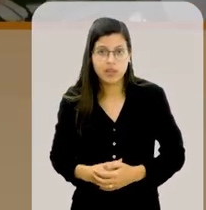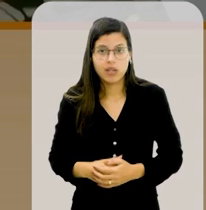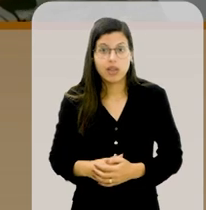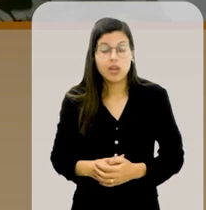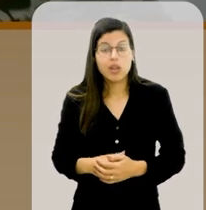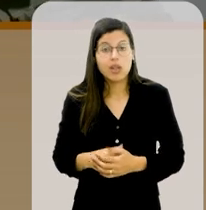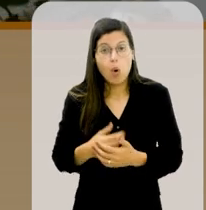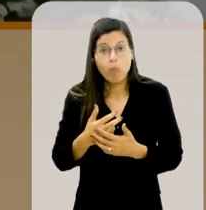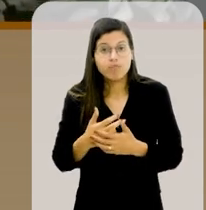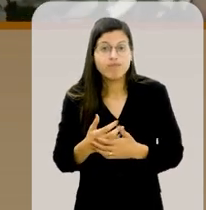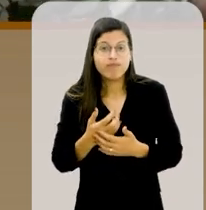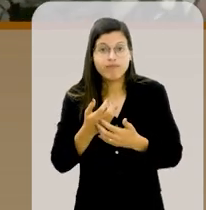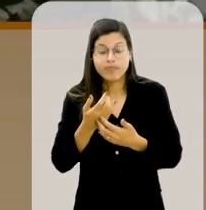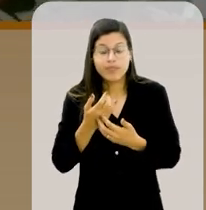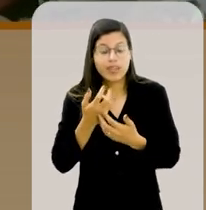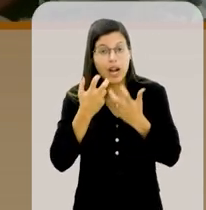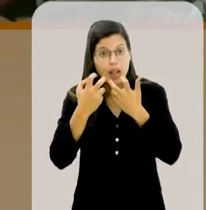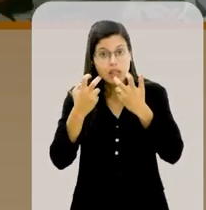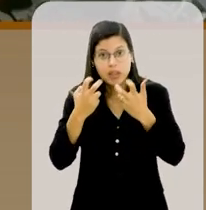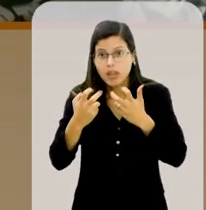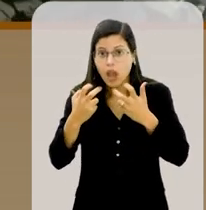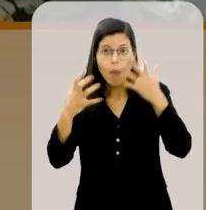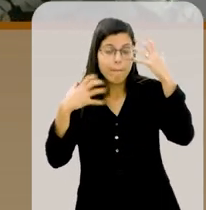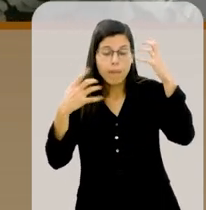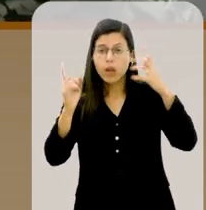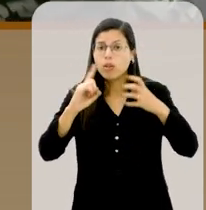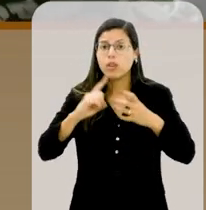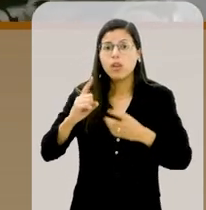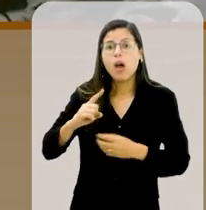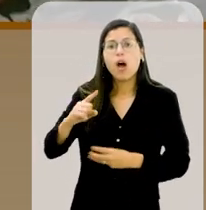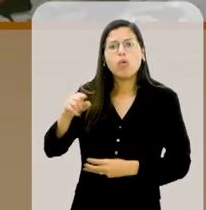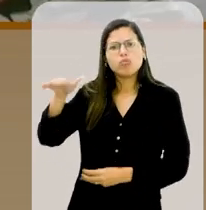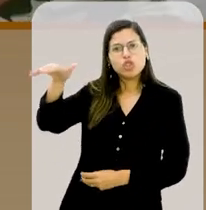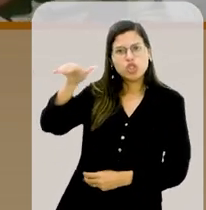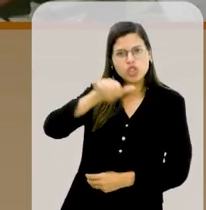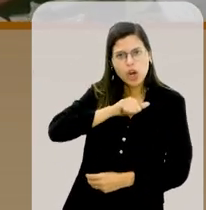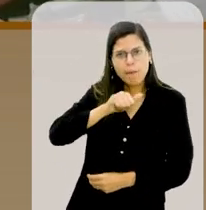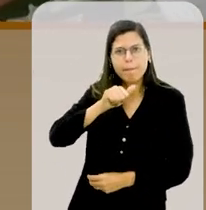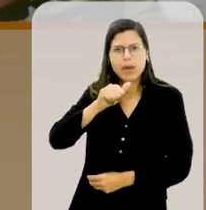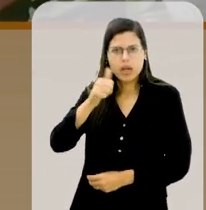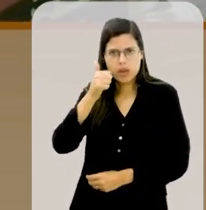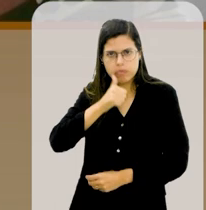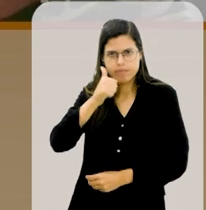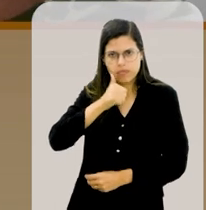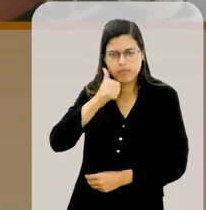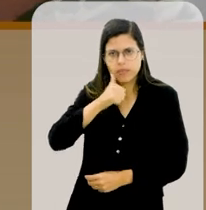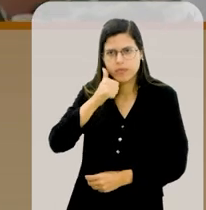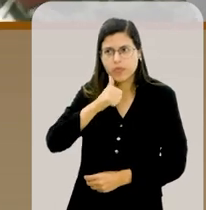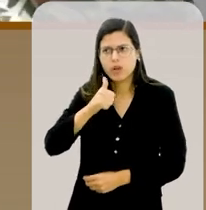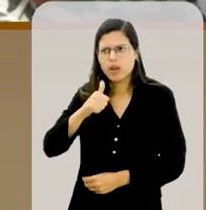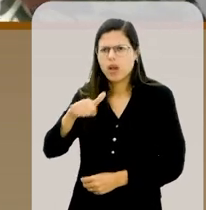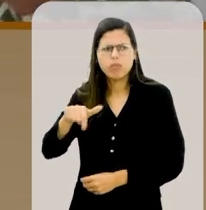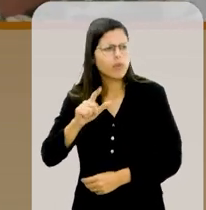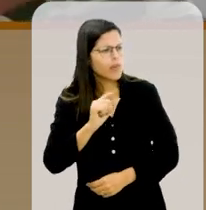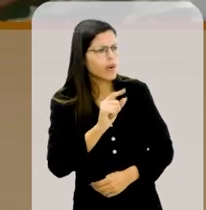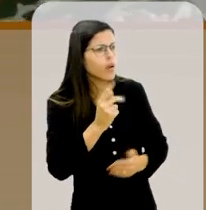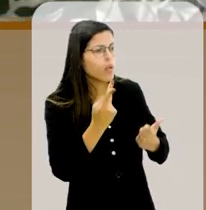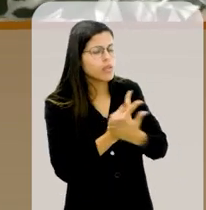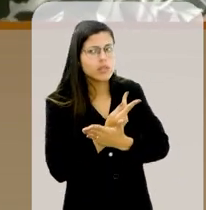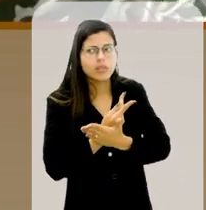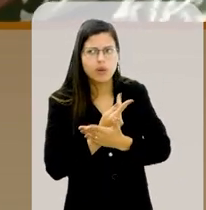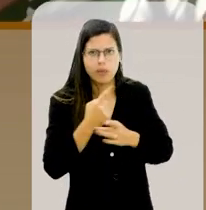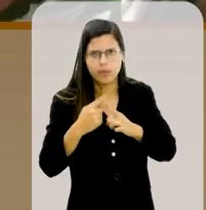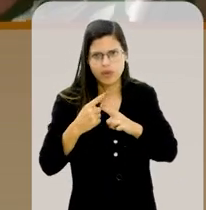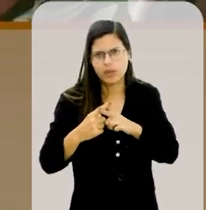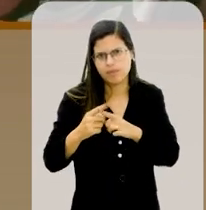então eu gritei, não vou tomar banho, socorro, vem cá, com a moça, entendeu? Aí a moça, o que foi que